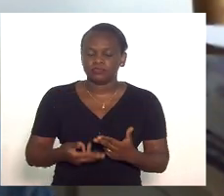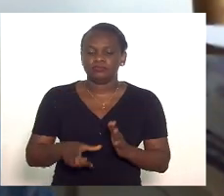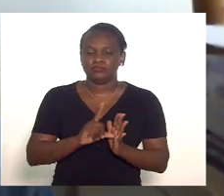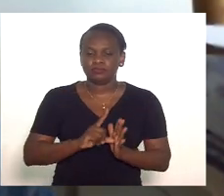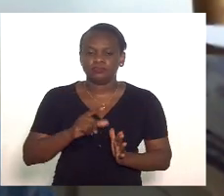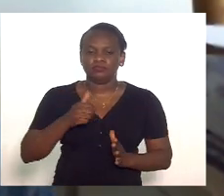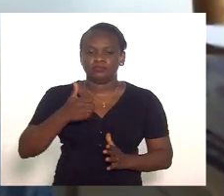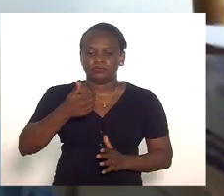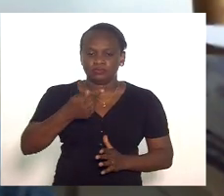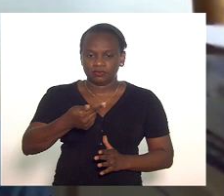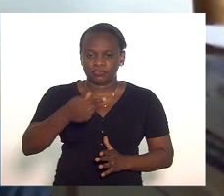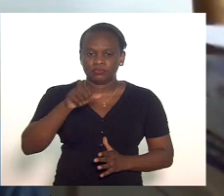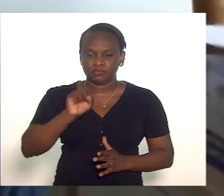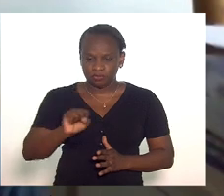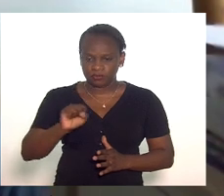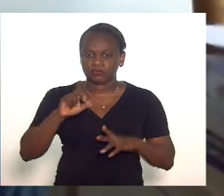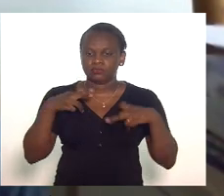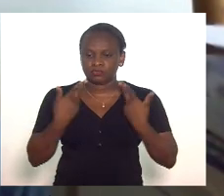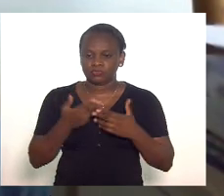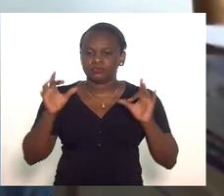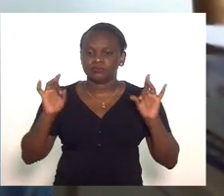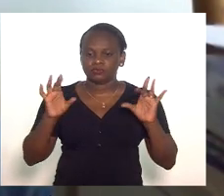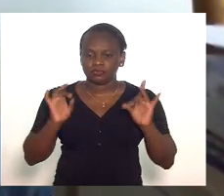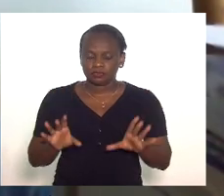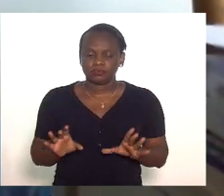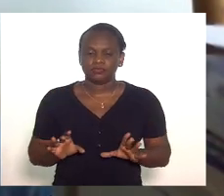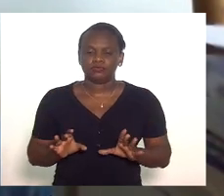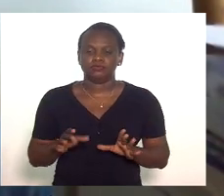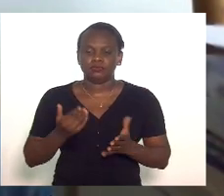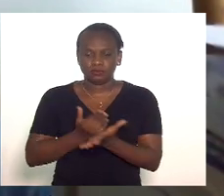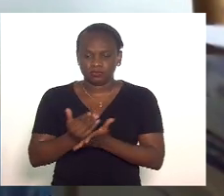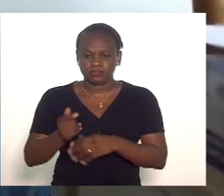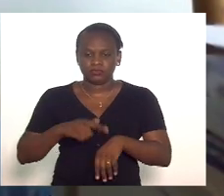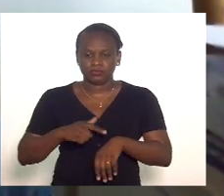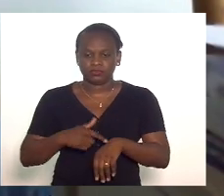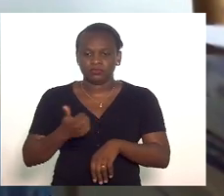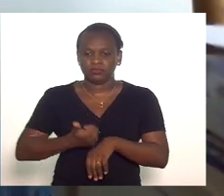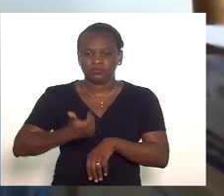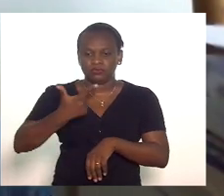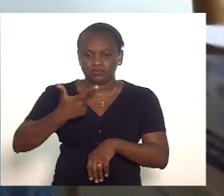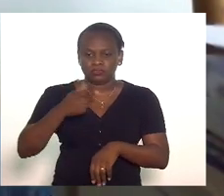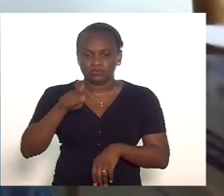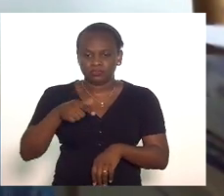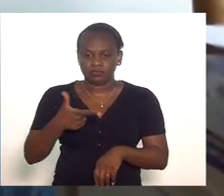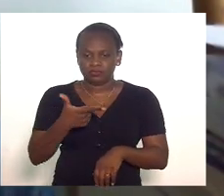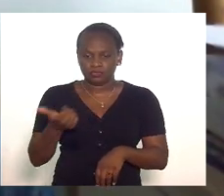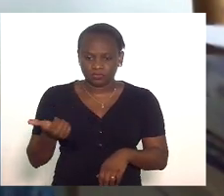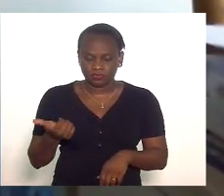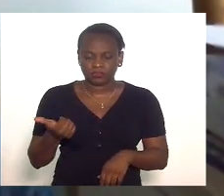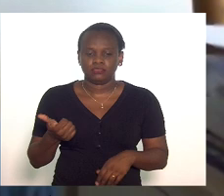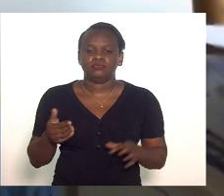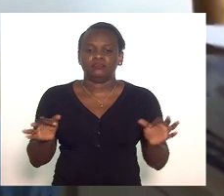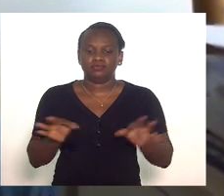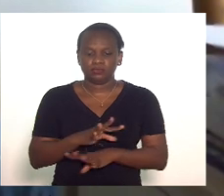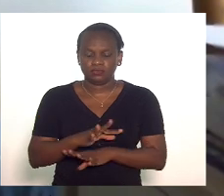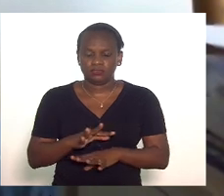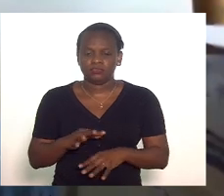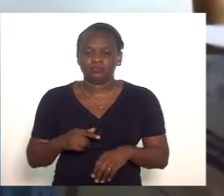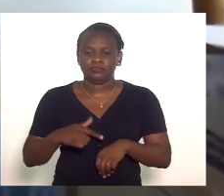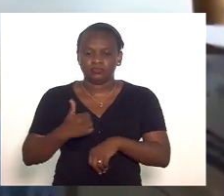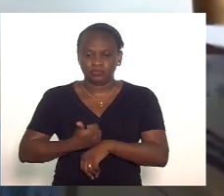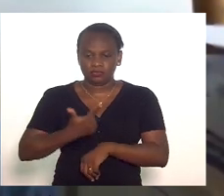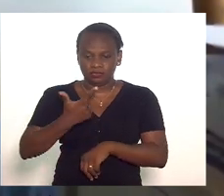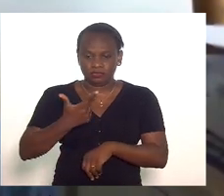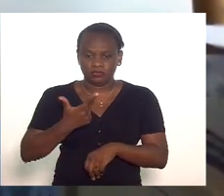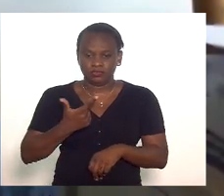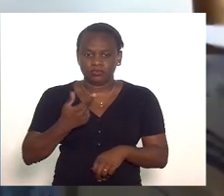78ª sessão extraordinária, que, iniciada às 12 horas e 21 minutos, encerrou-se às